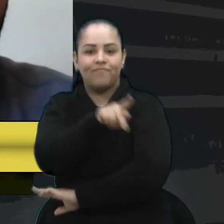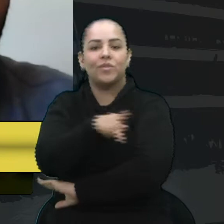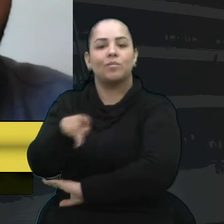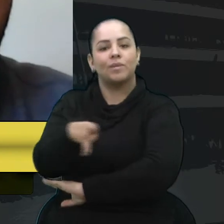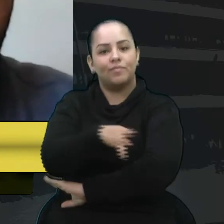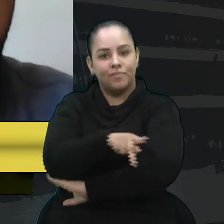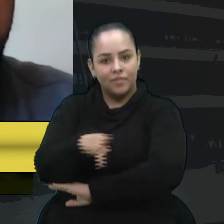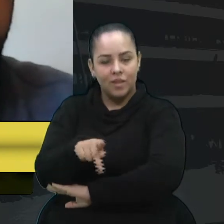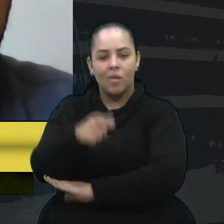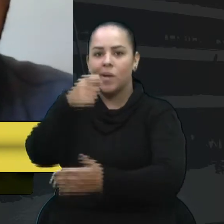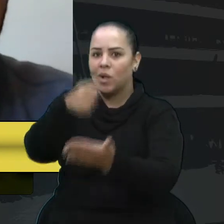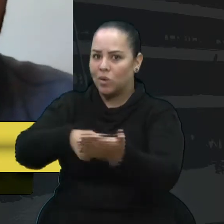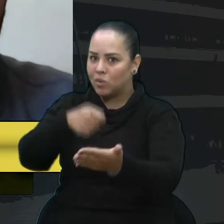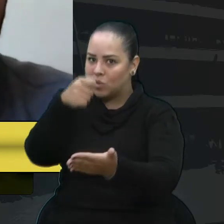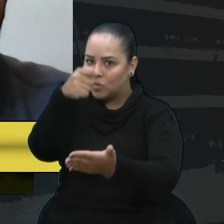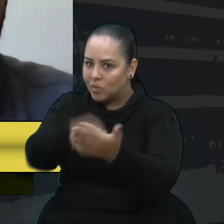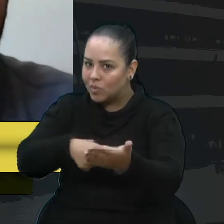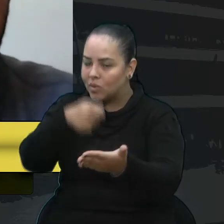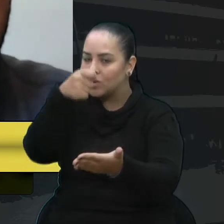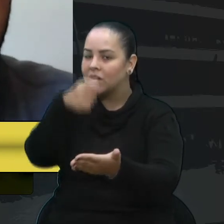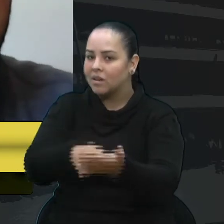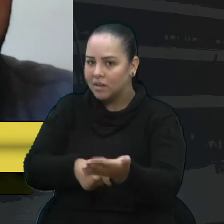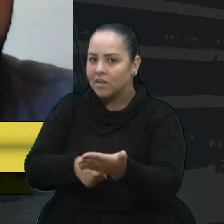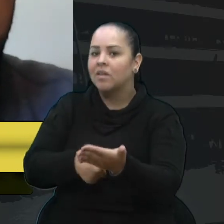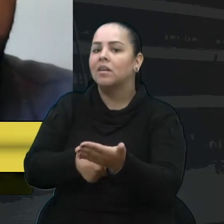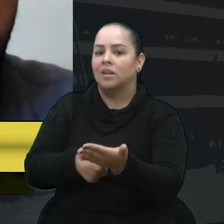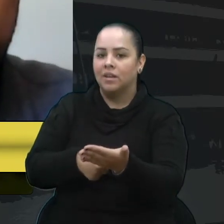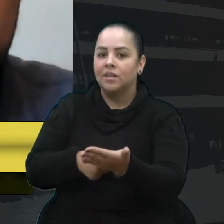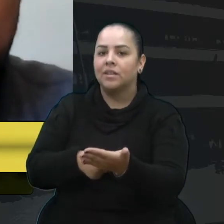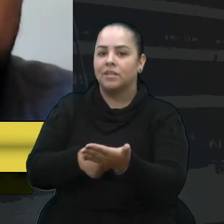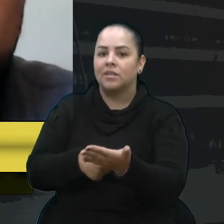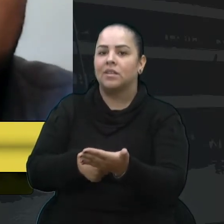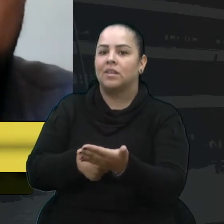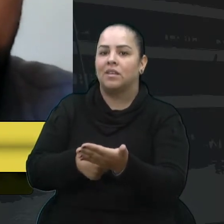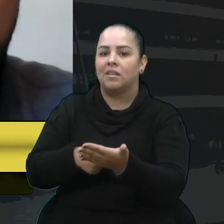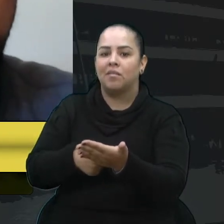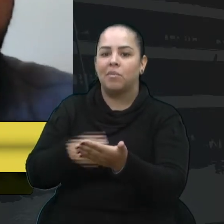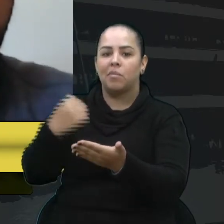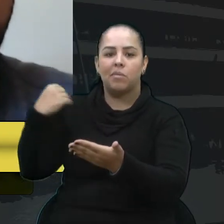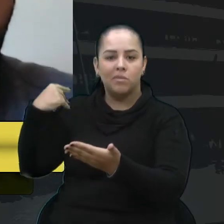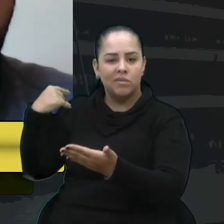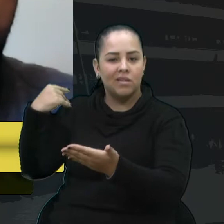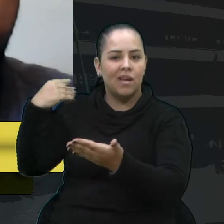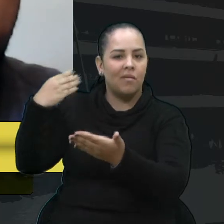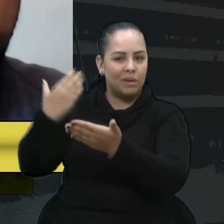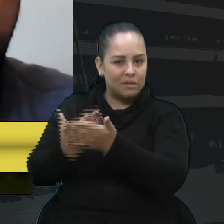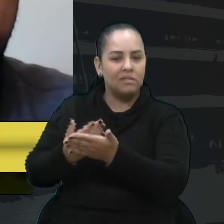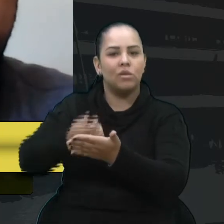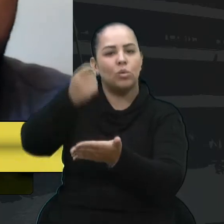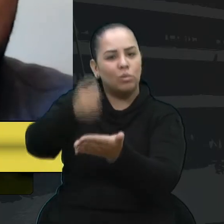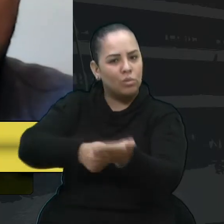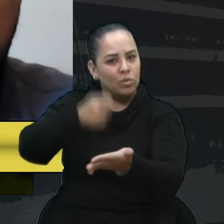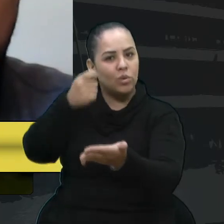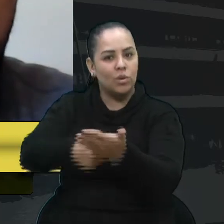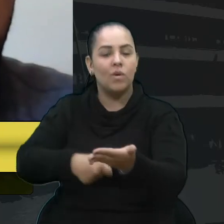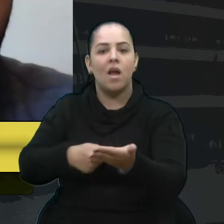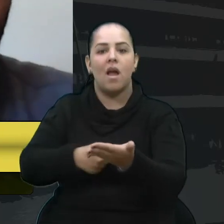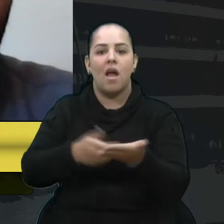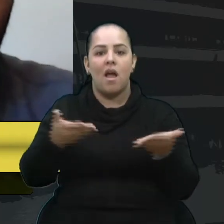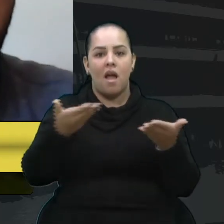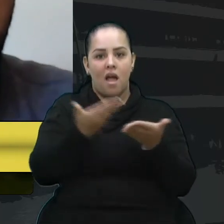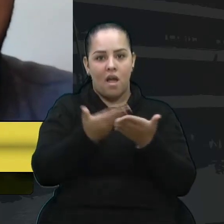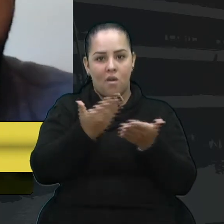Uma luta que já é de bastante tempo, as nossas aulas presenciais retornaram,